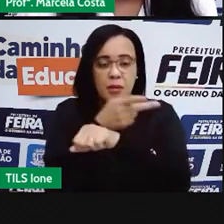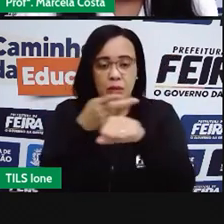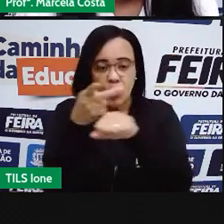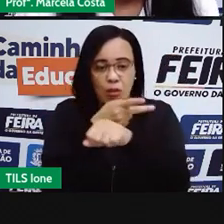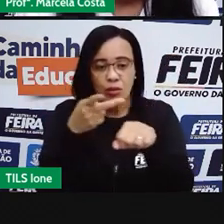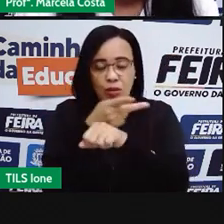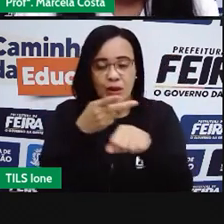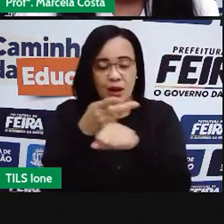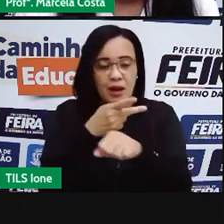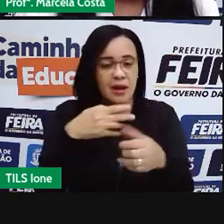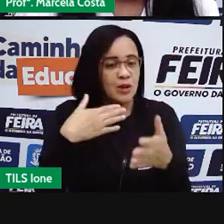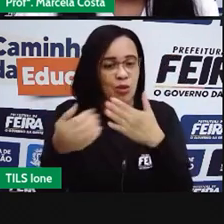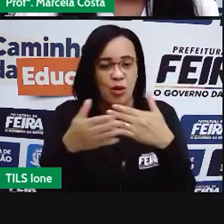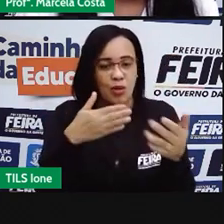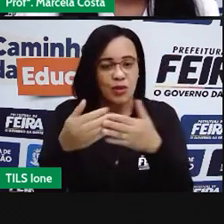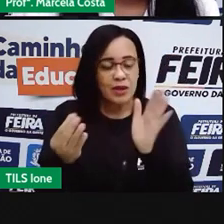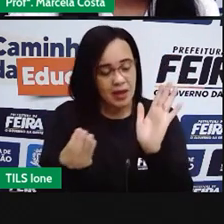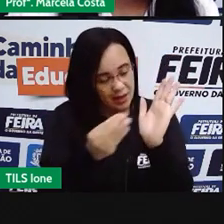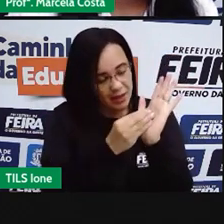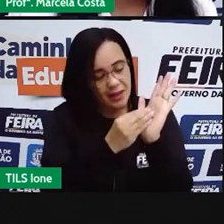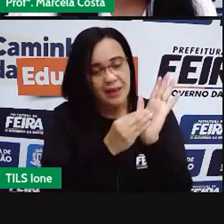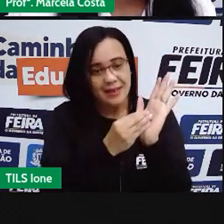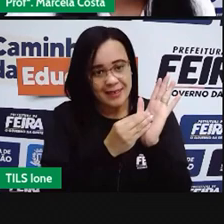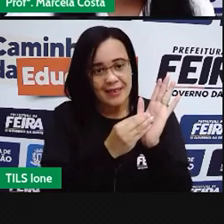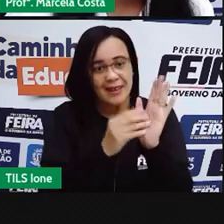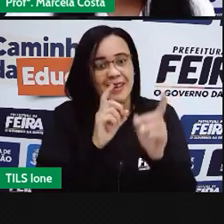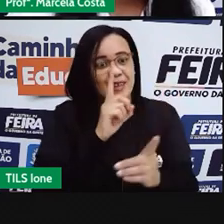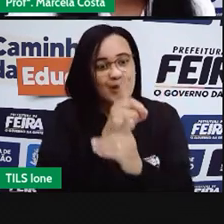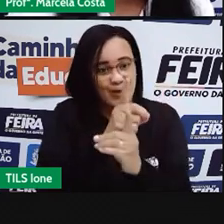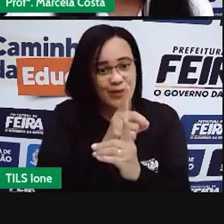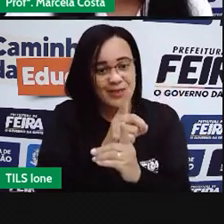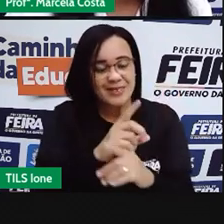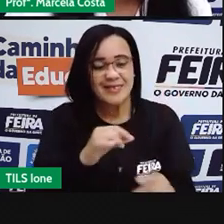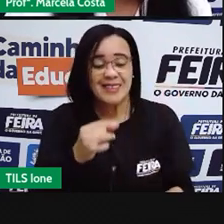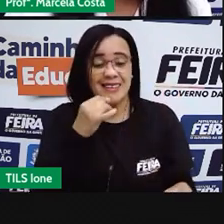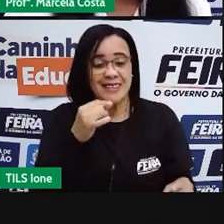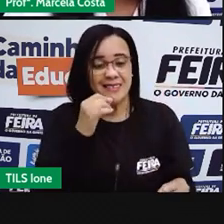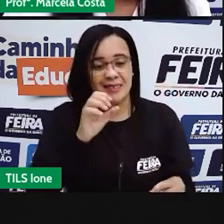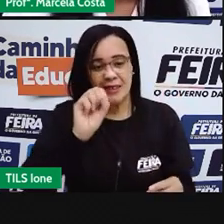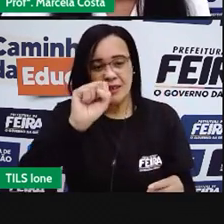aqui, Segundo, nessa Preparia de Educação,